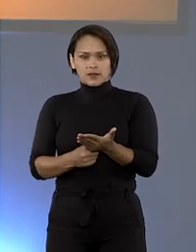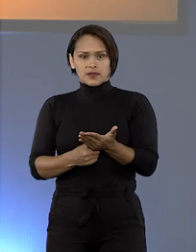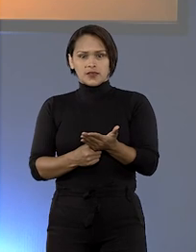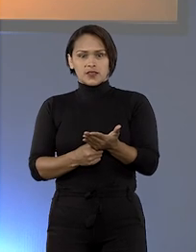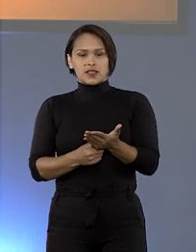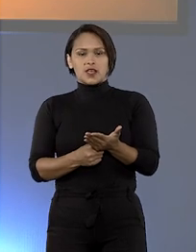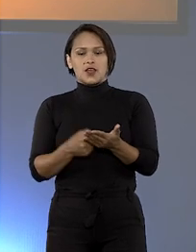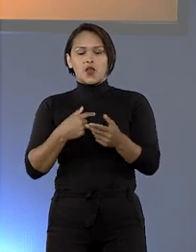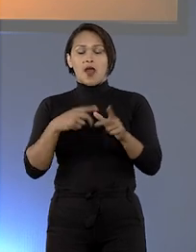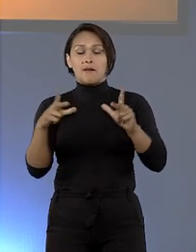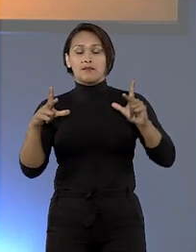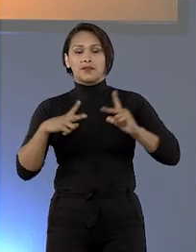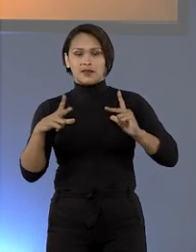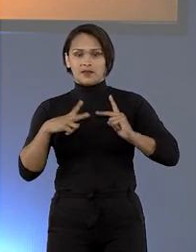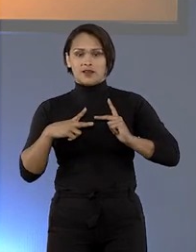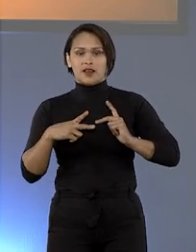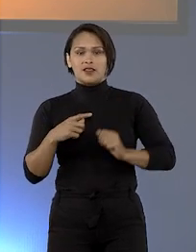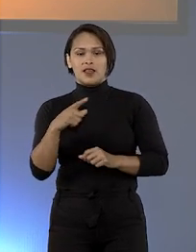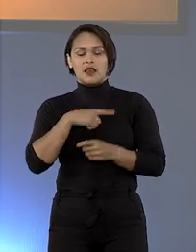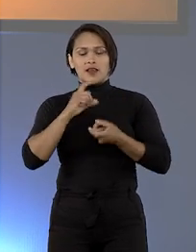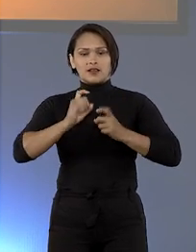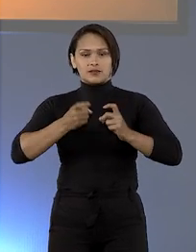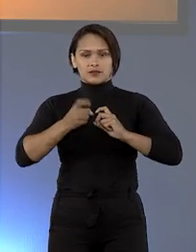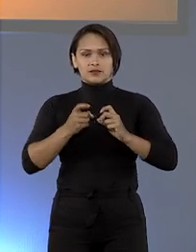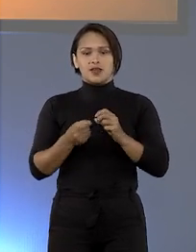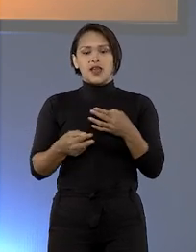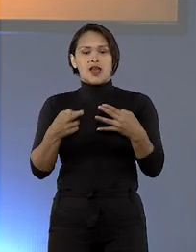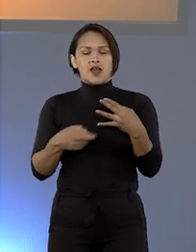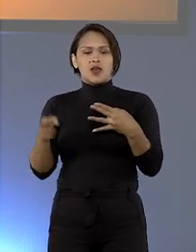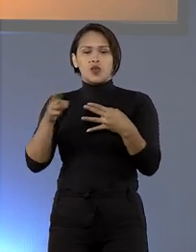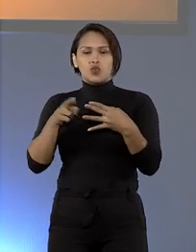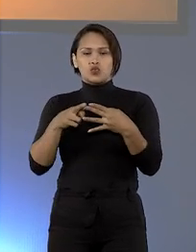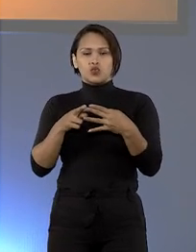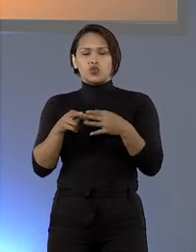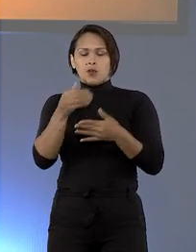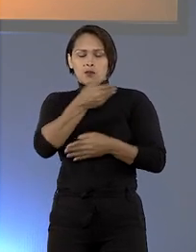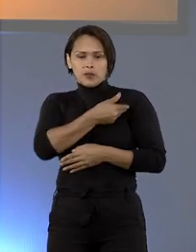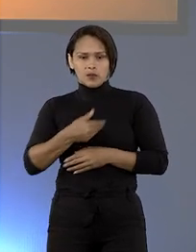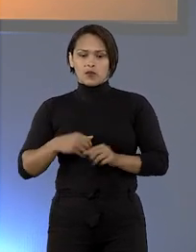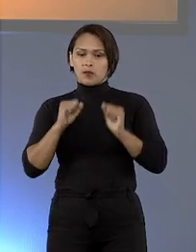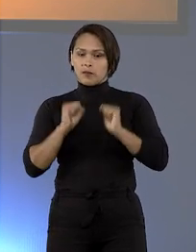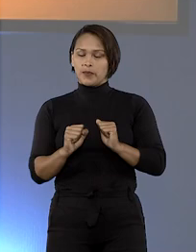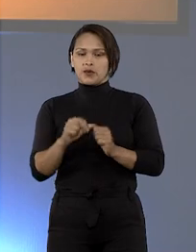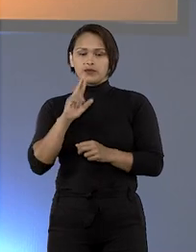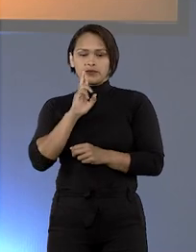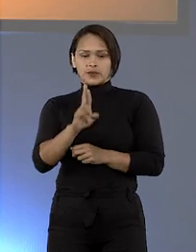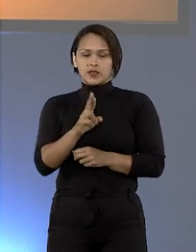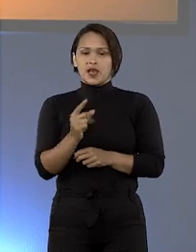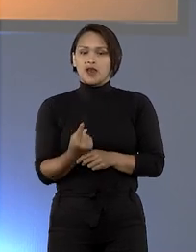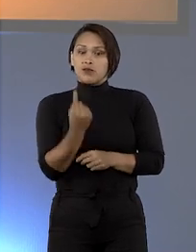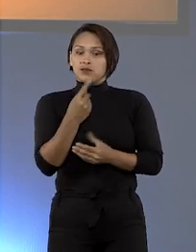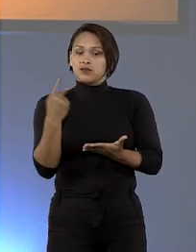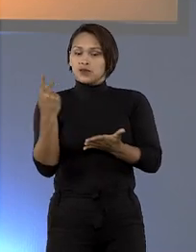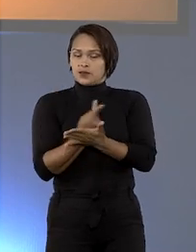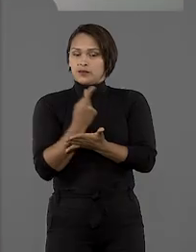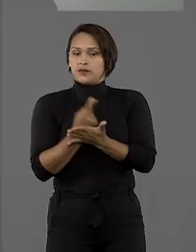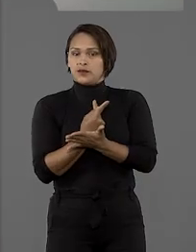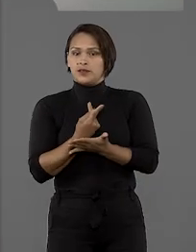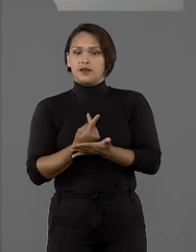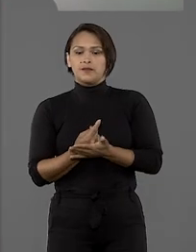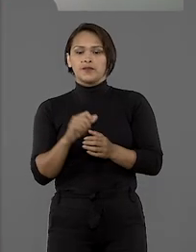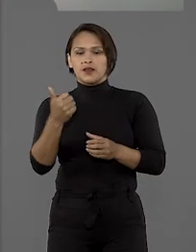dirigente de entidade privada que administra recursos públicos pode responder sozinho por improbidade.